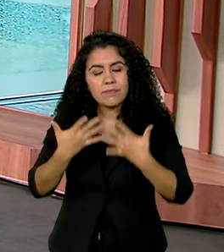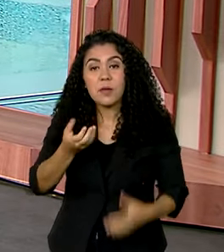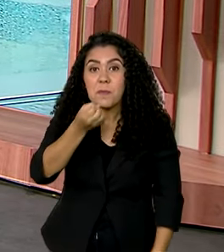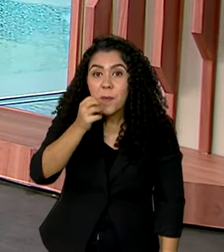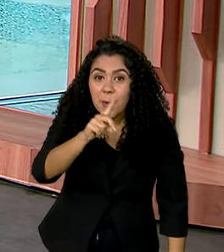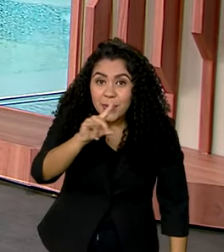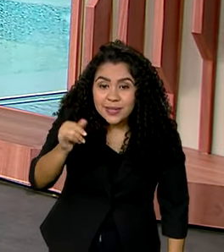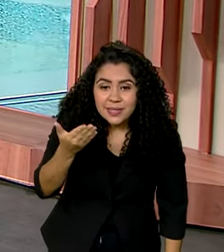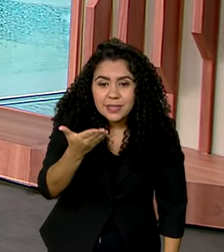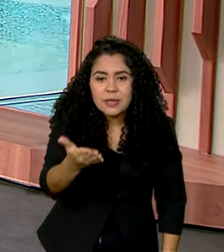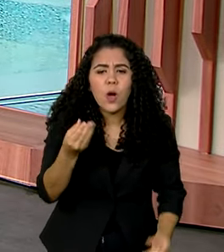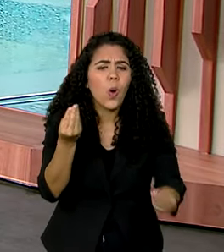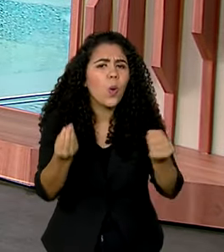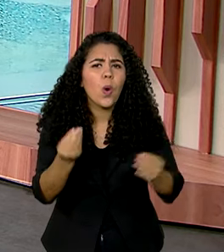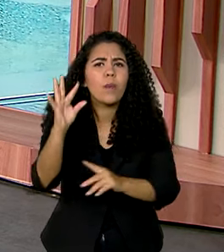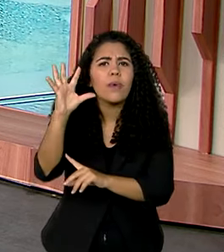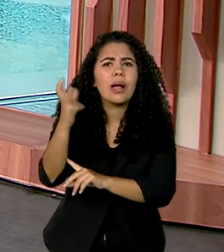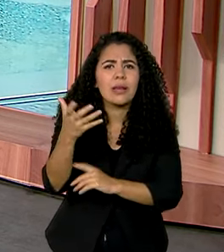Como está aí o clima?